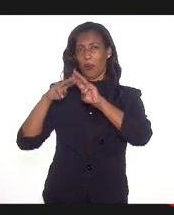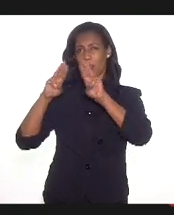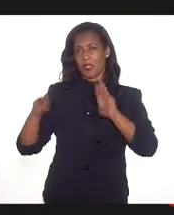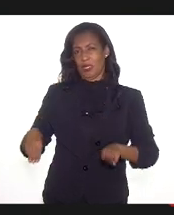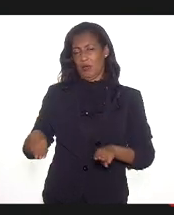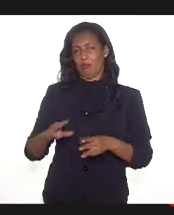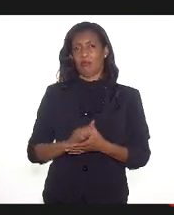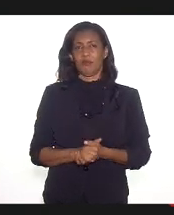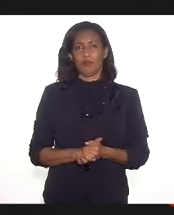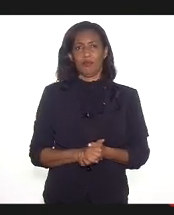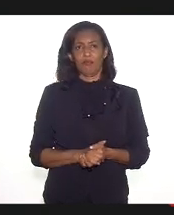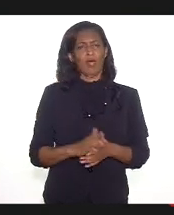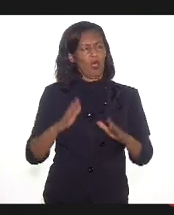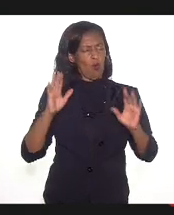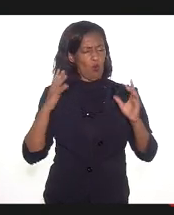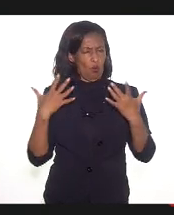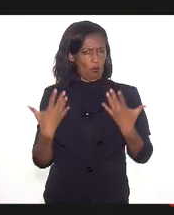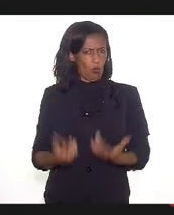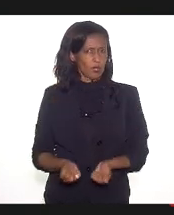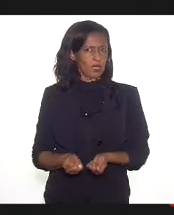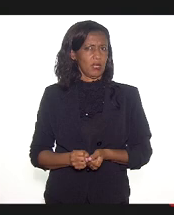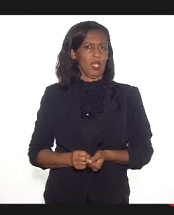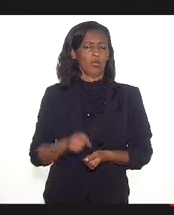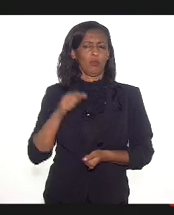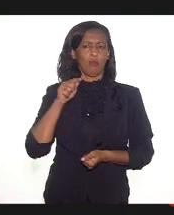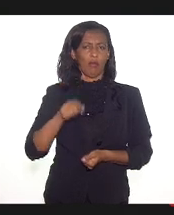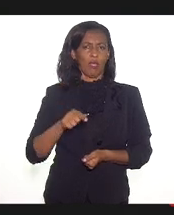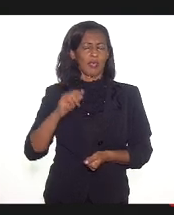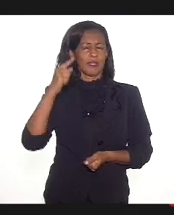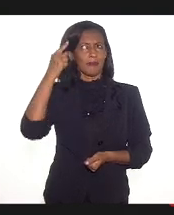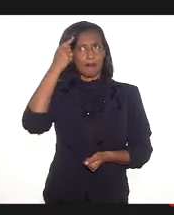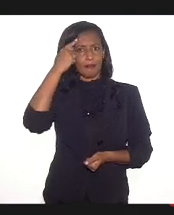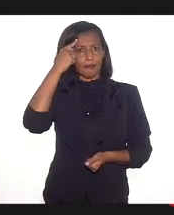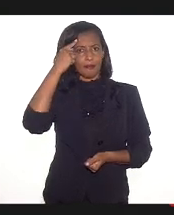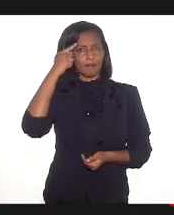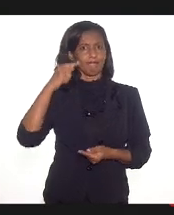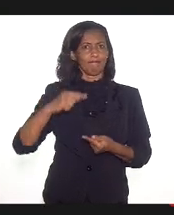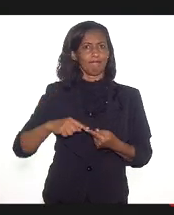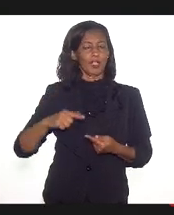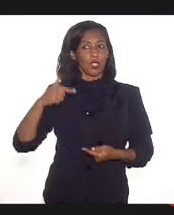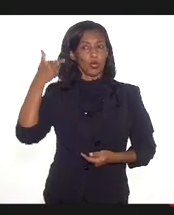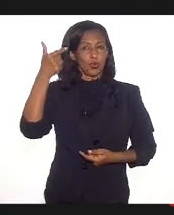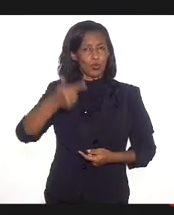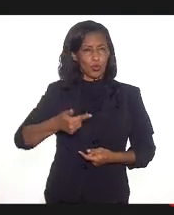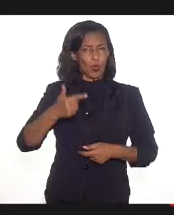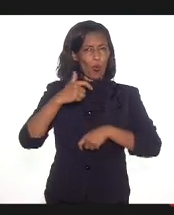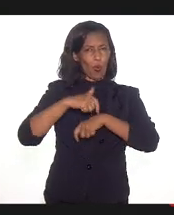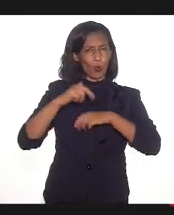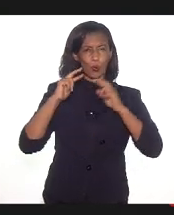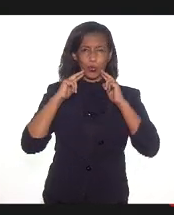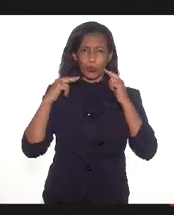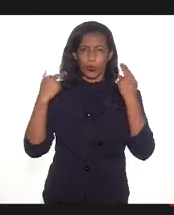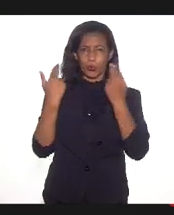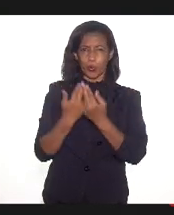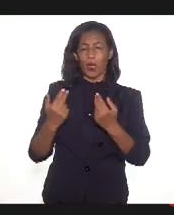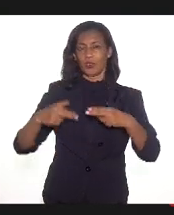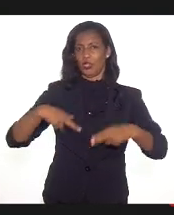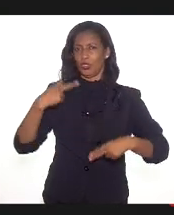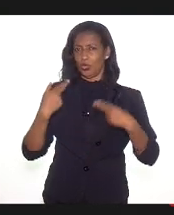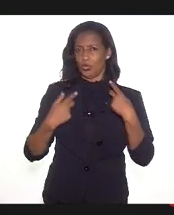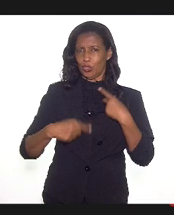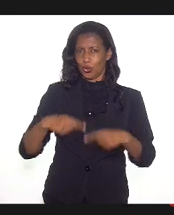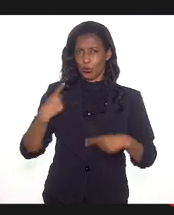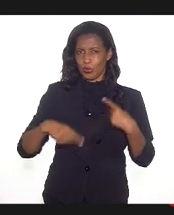Eu acho que é louvável justamente esse pensamento de um segundo momento dessa discussão.